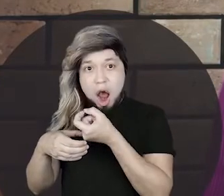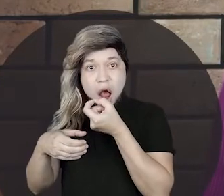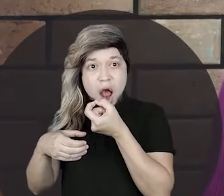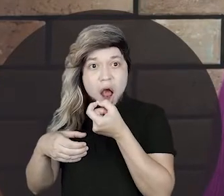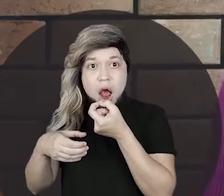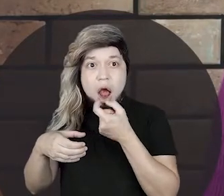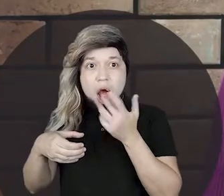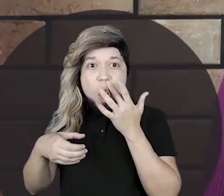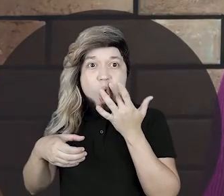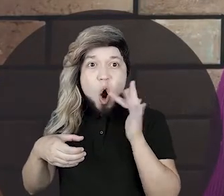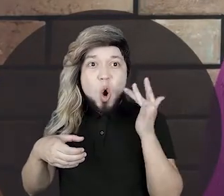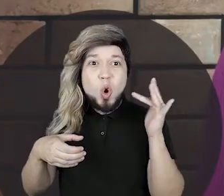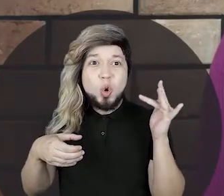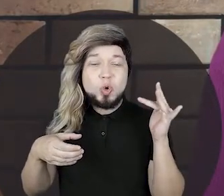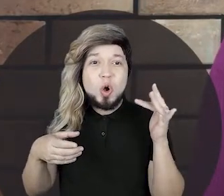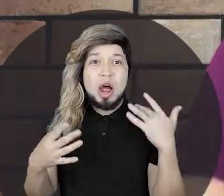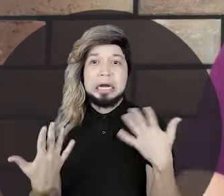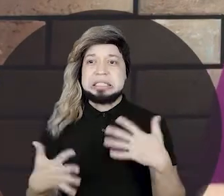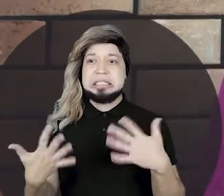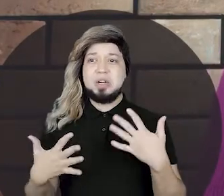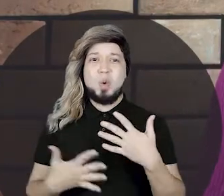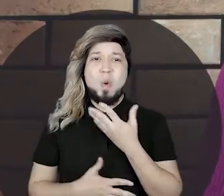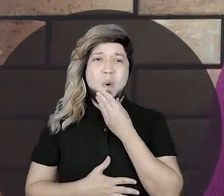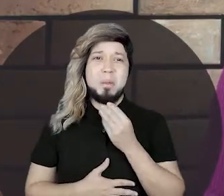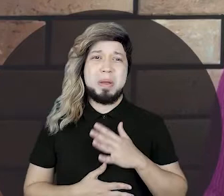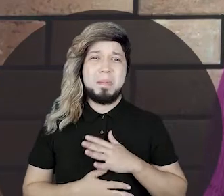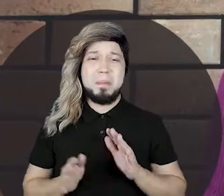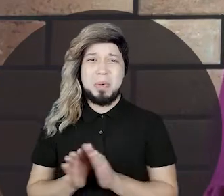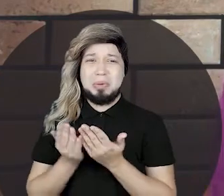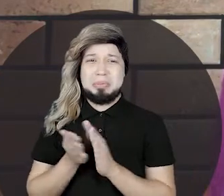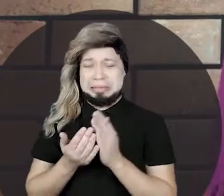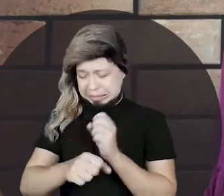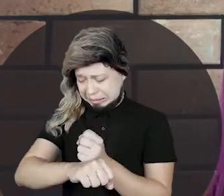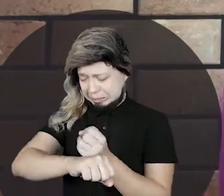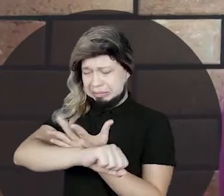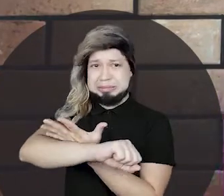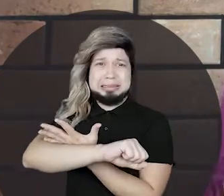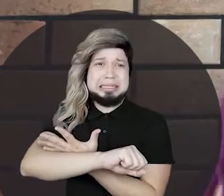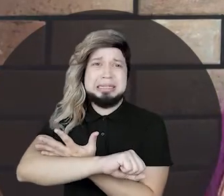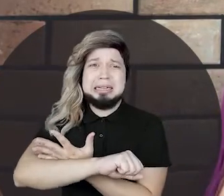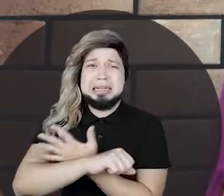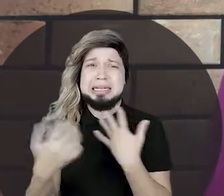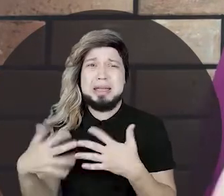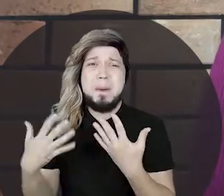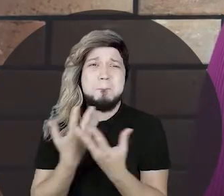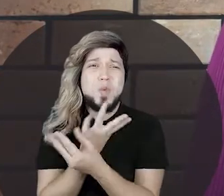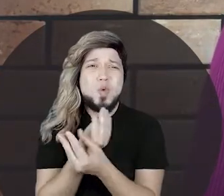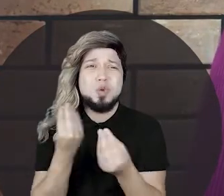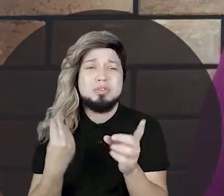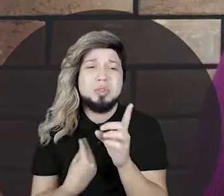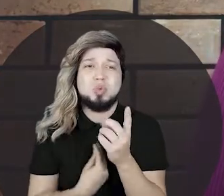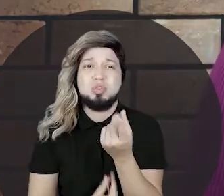moeda de ouro. Ai, porque o compadre pobre na hora ficou todo arrepiadinho. Urra, é dinheiro